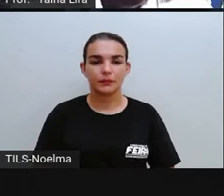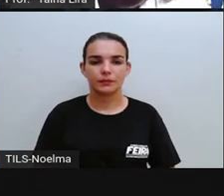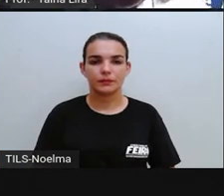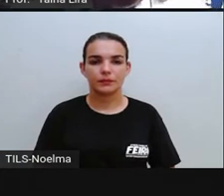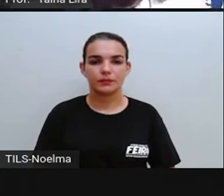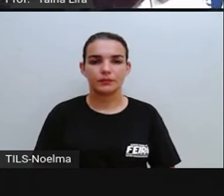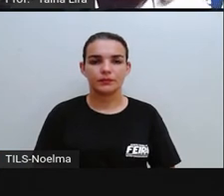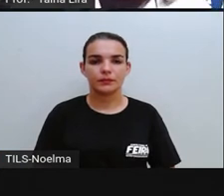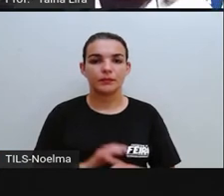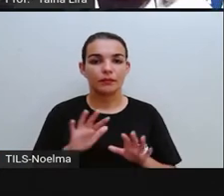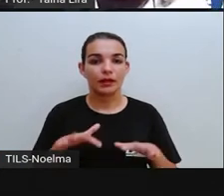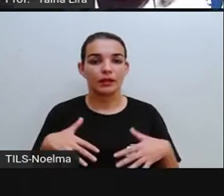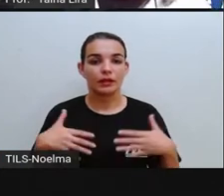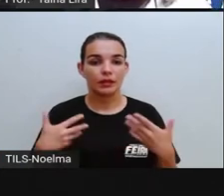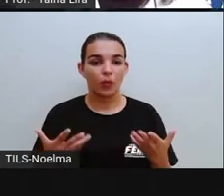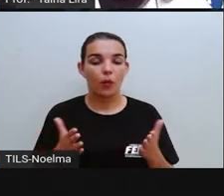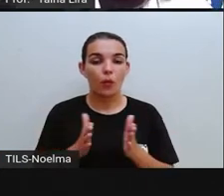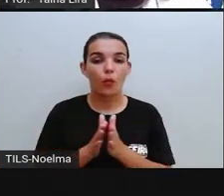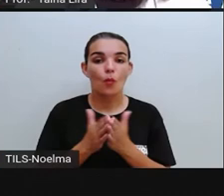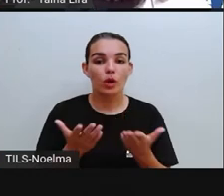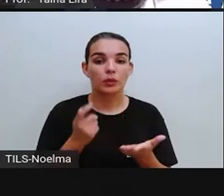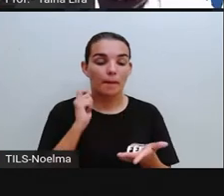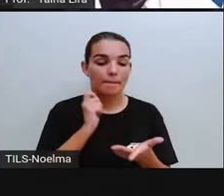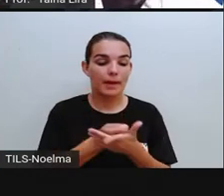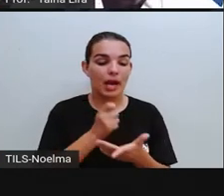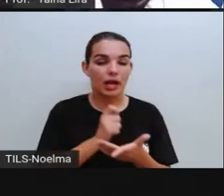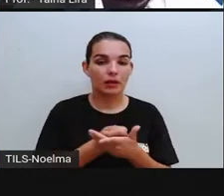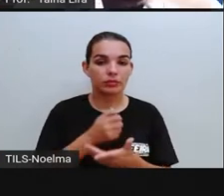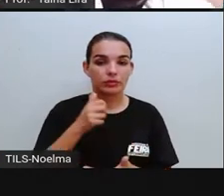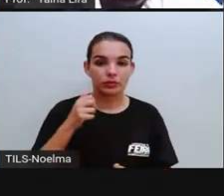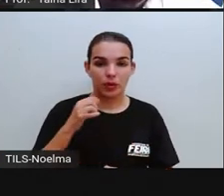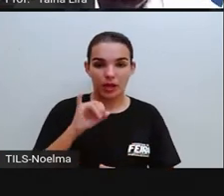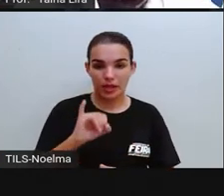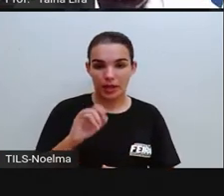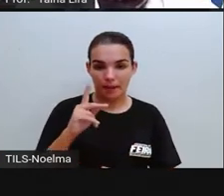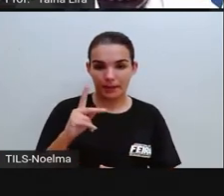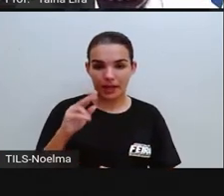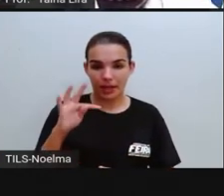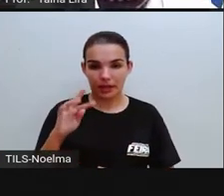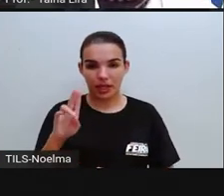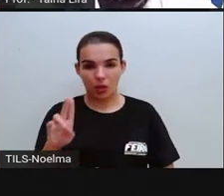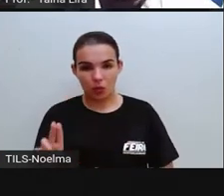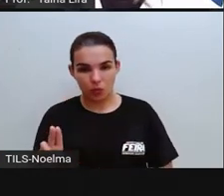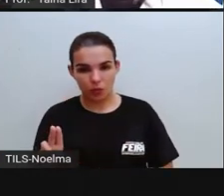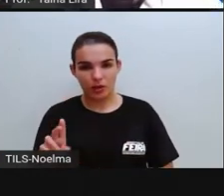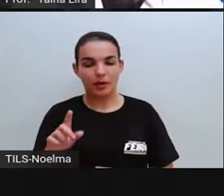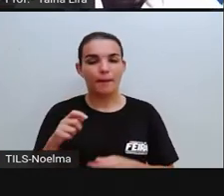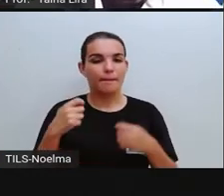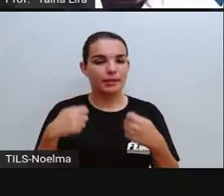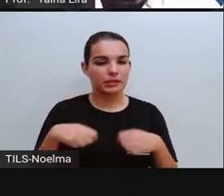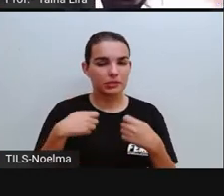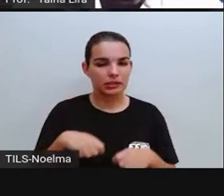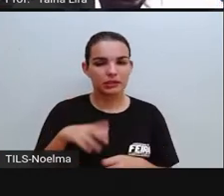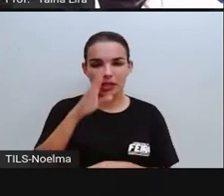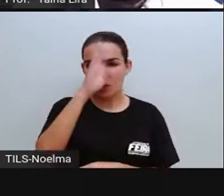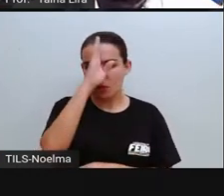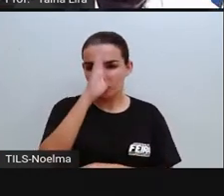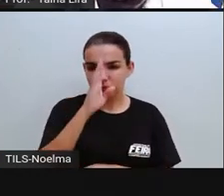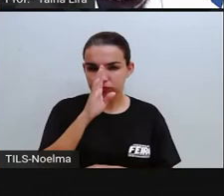Então, quando pagamos, né, o IPTU, cabe aí ao poder público, à